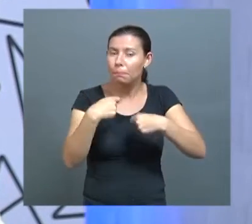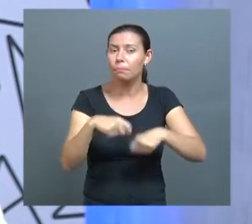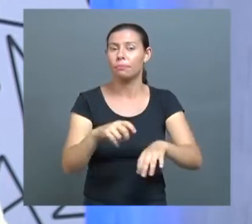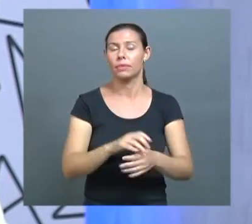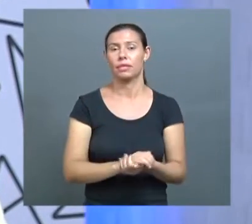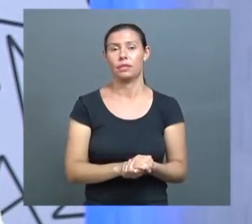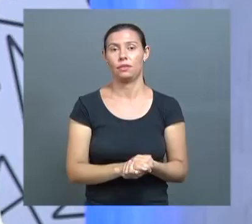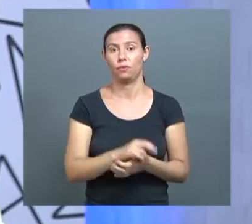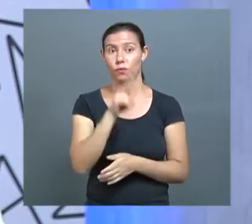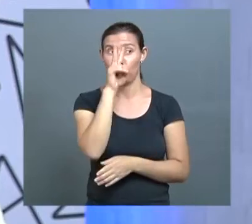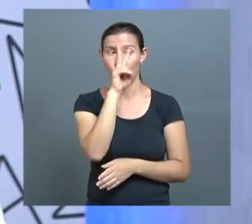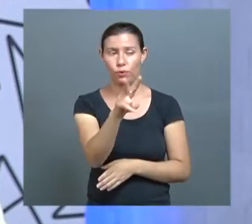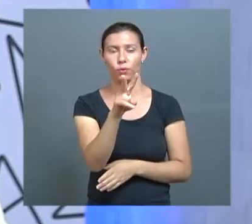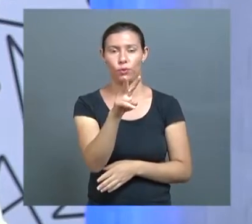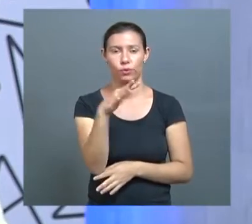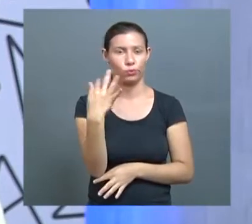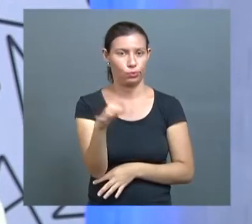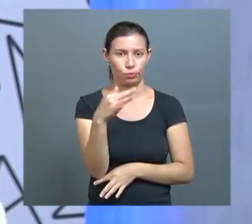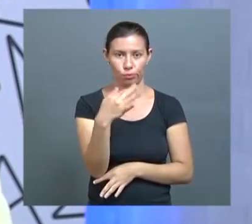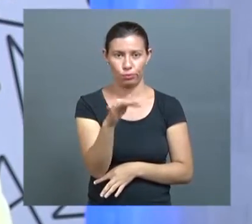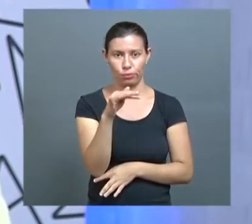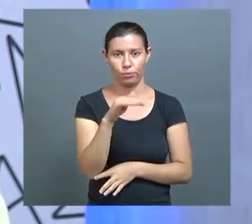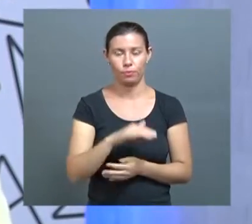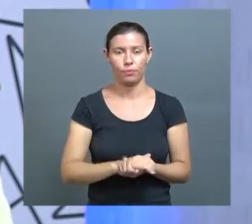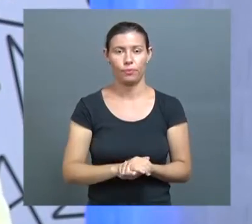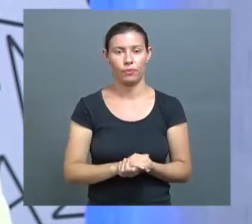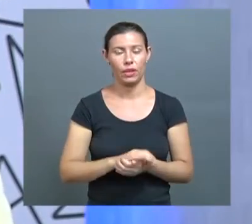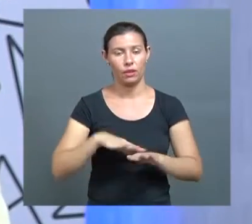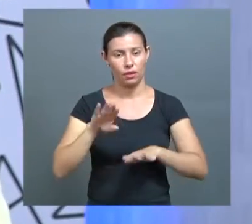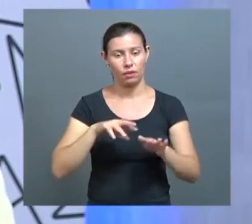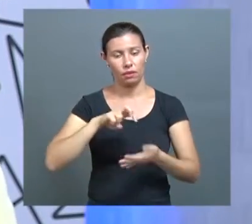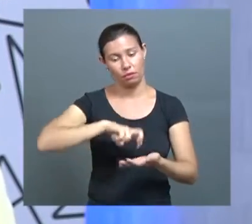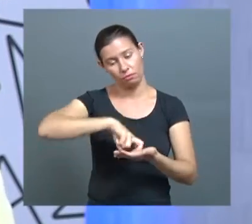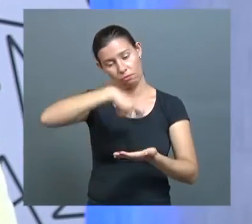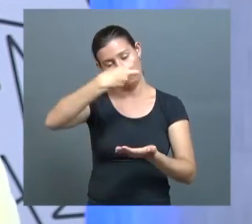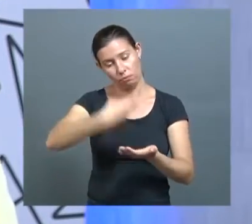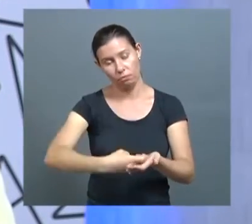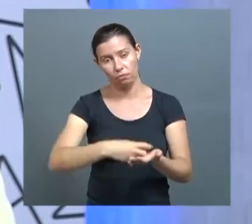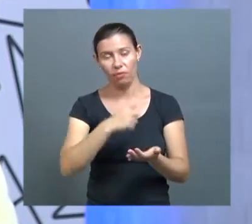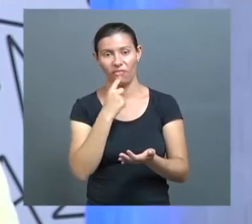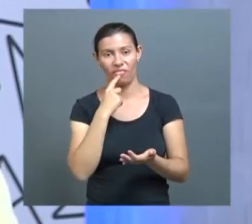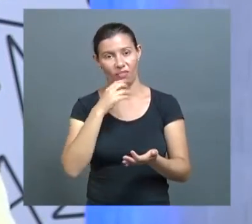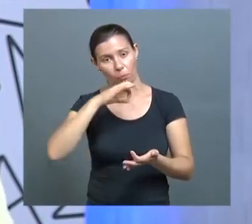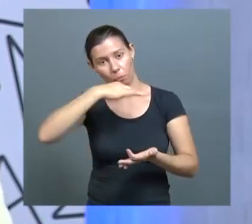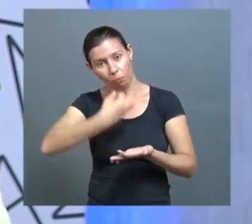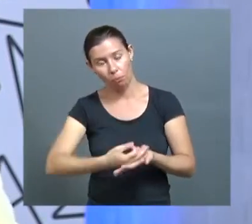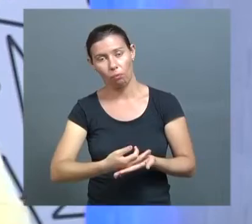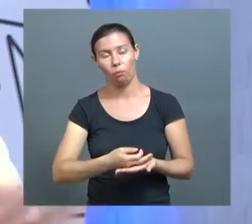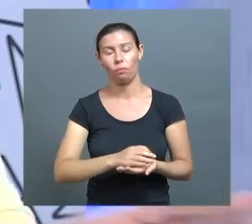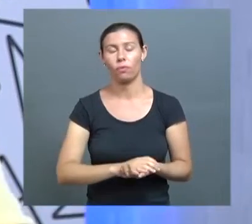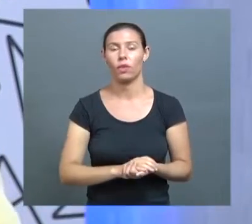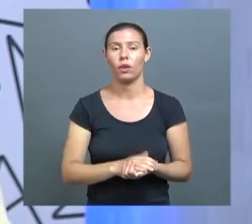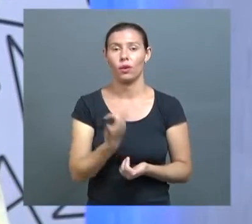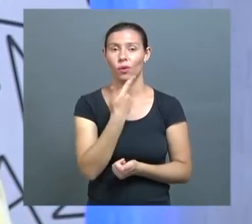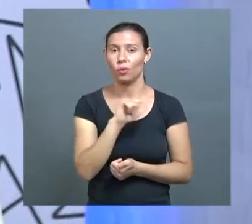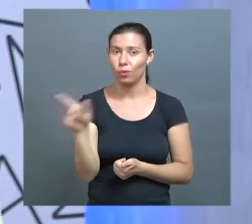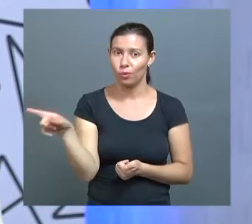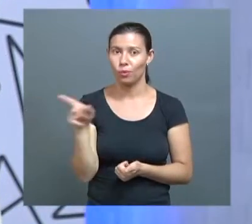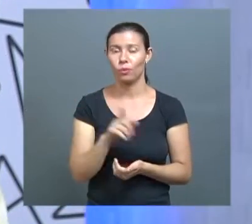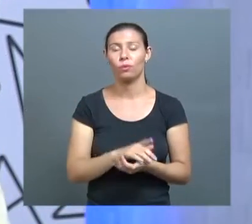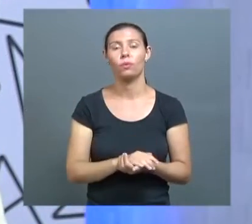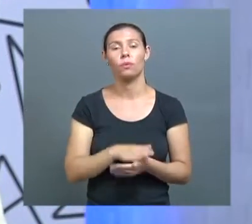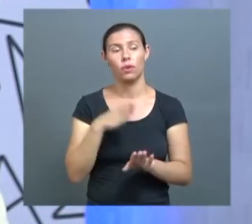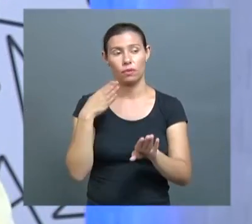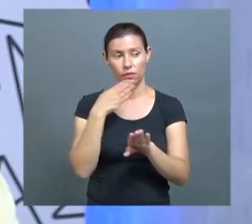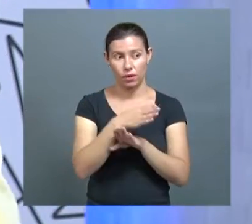grave. Então, caiu no chão, quebrou dente ou qualquer outra situação, vai para pronto